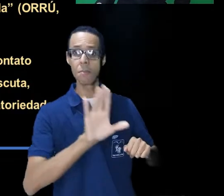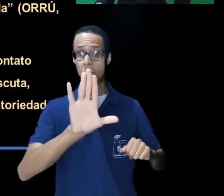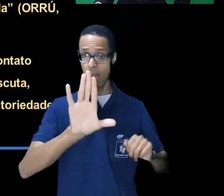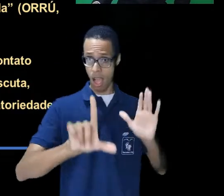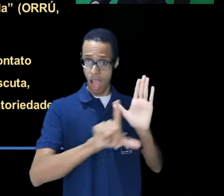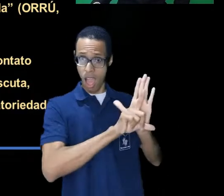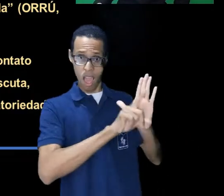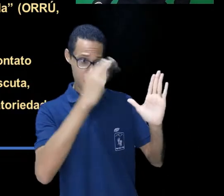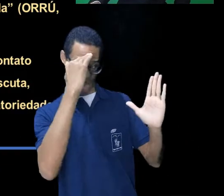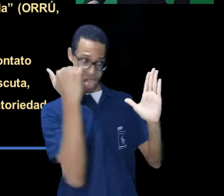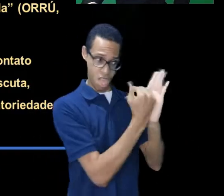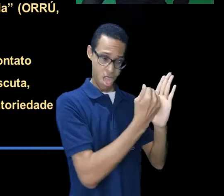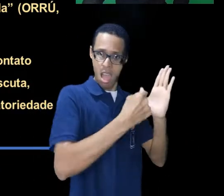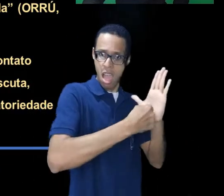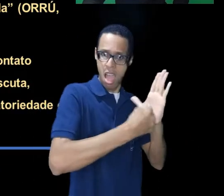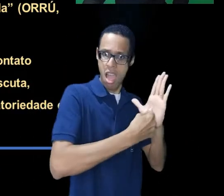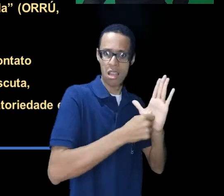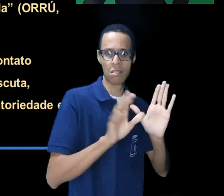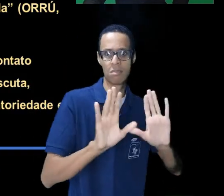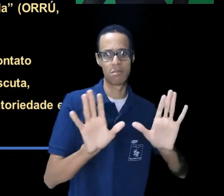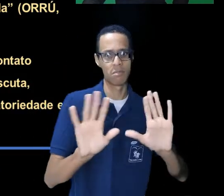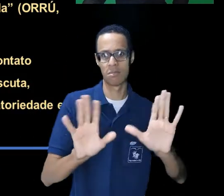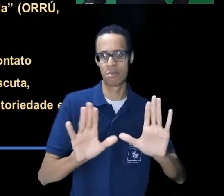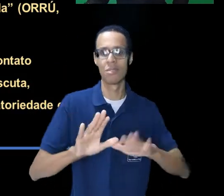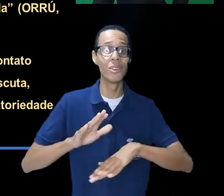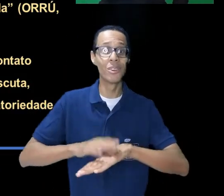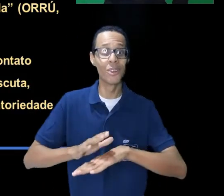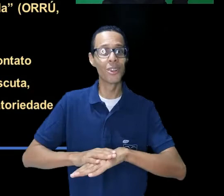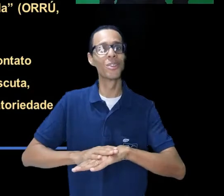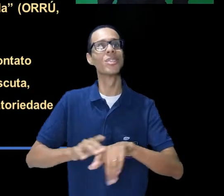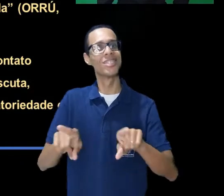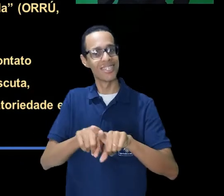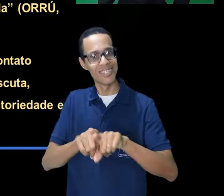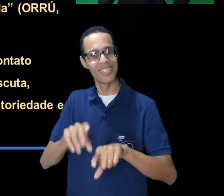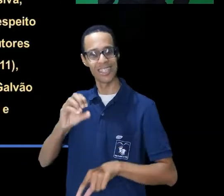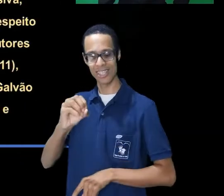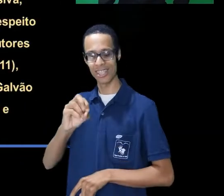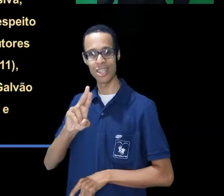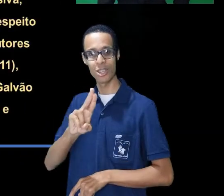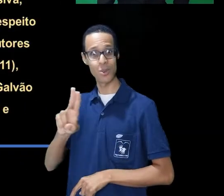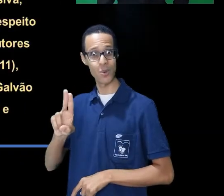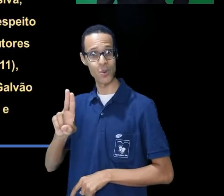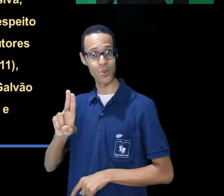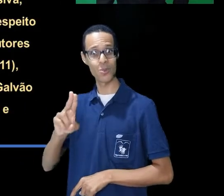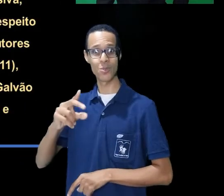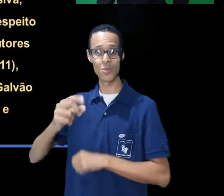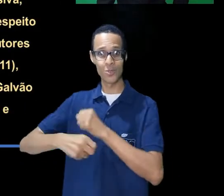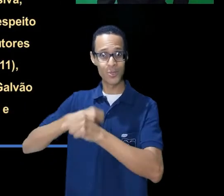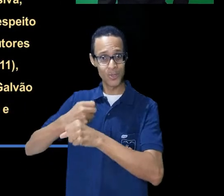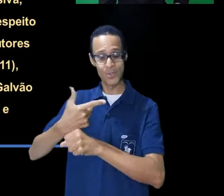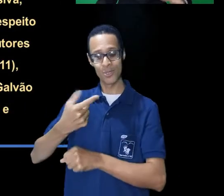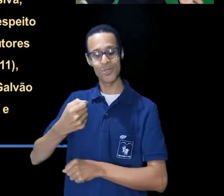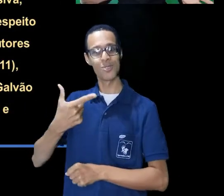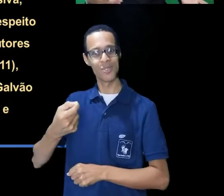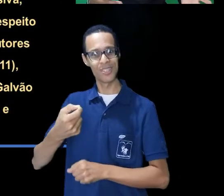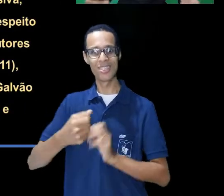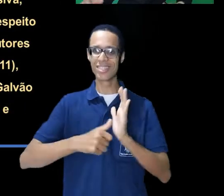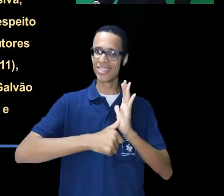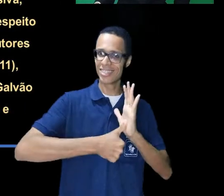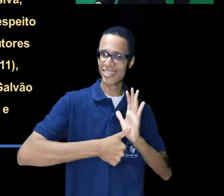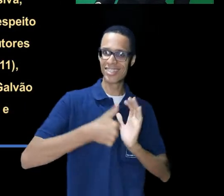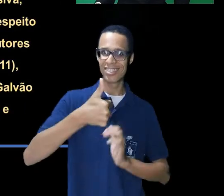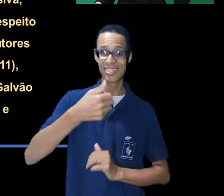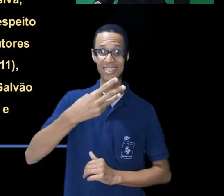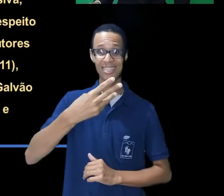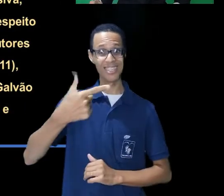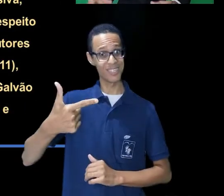lei. Fecha aspas, Oru 2020, página 132. Na nossa fundamentação teórica, neste trabalho